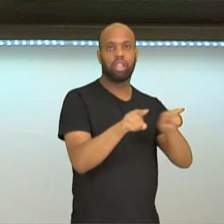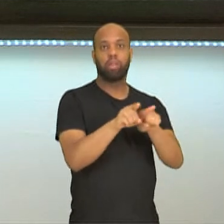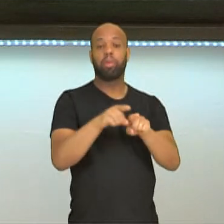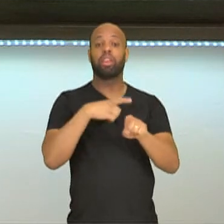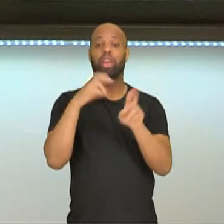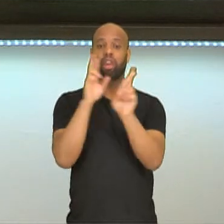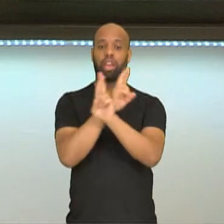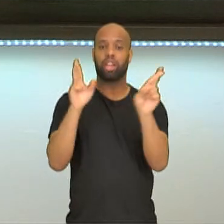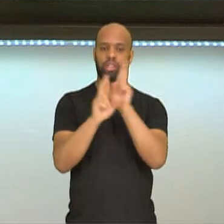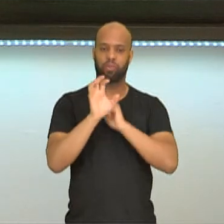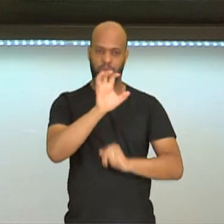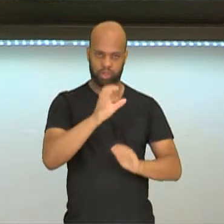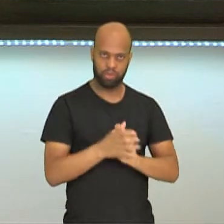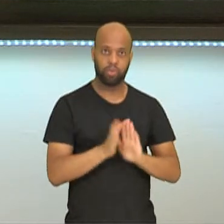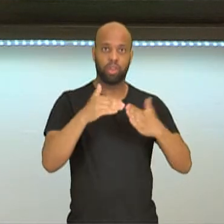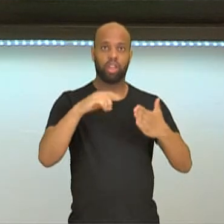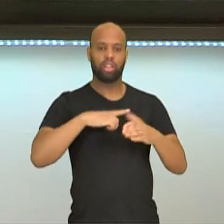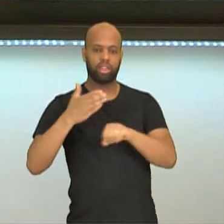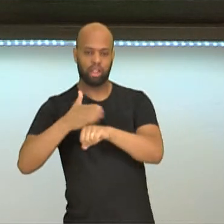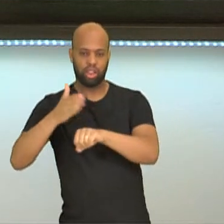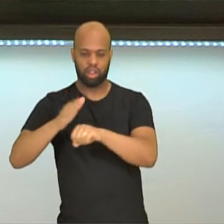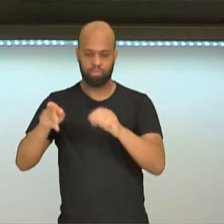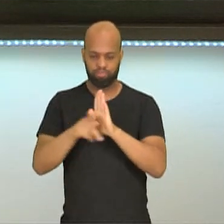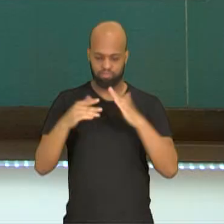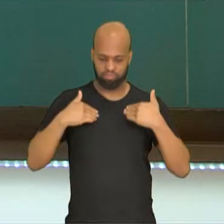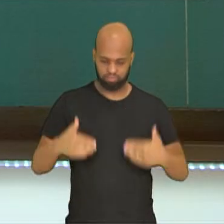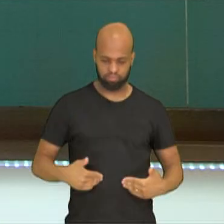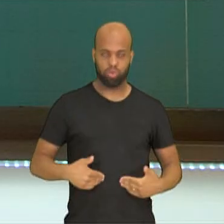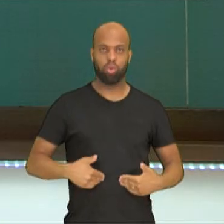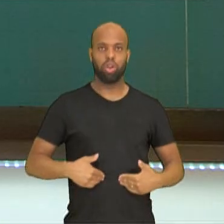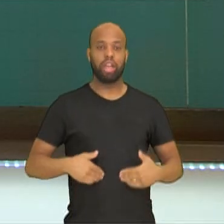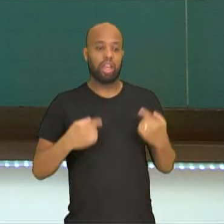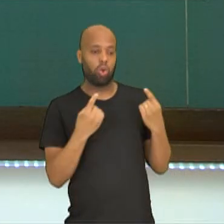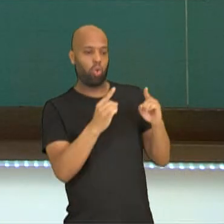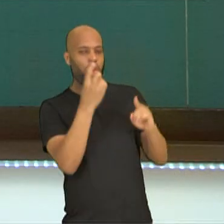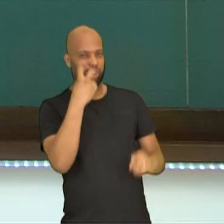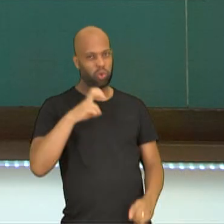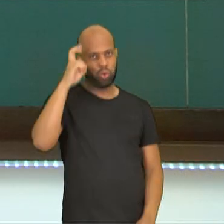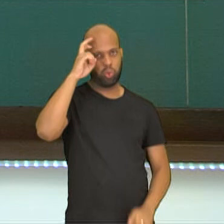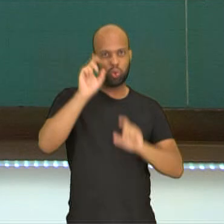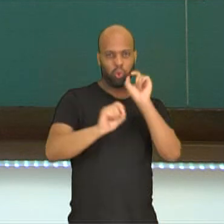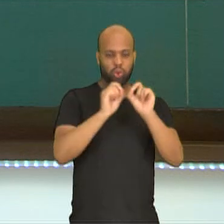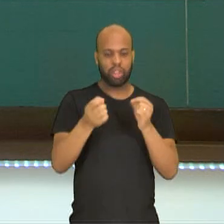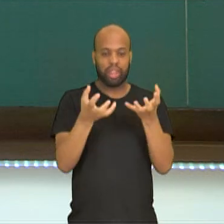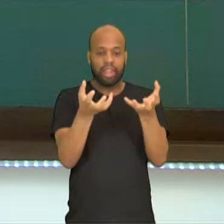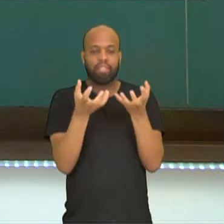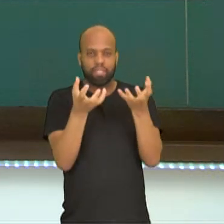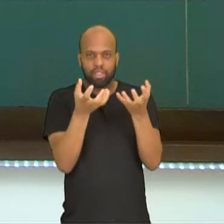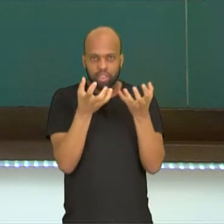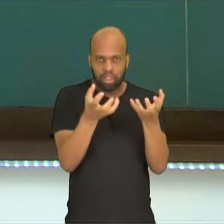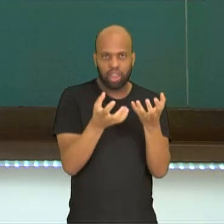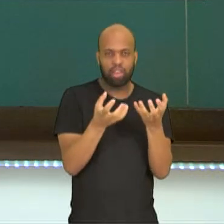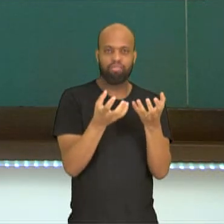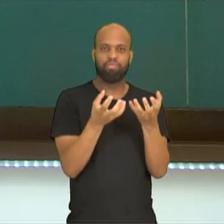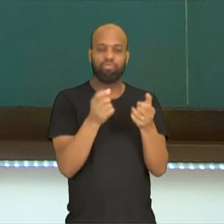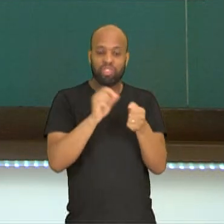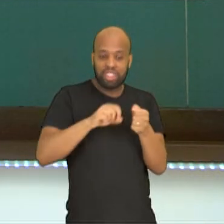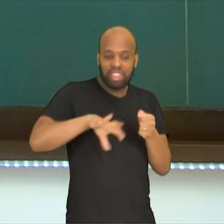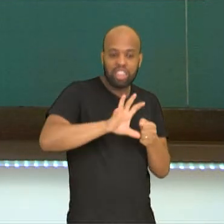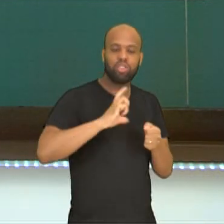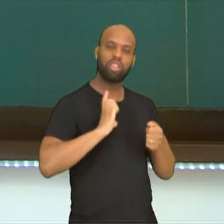a isso. Então, enquanto práticas corporais, esse movimento de contracultura, ele faz essa busca lá nessas sociedades